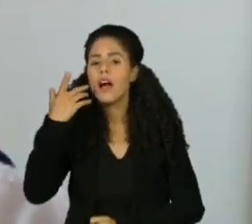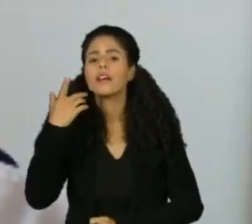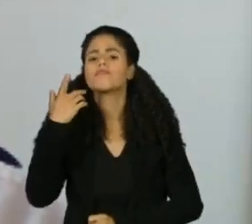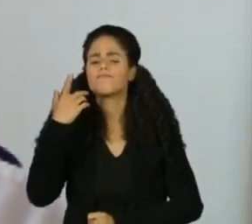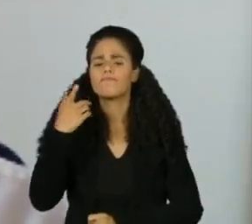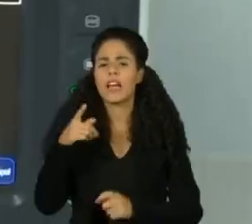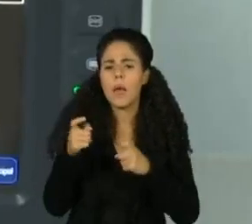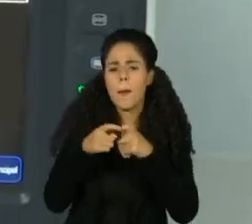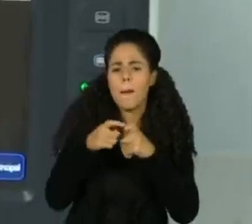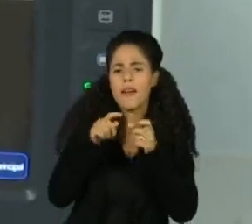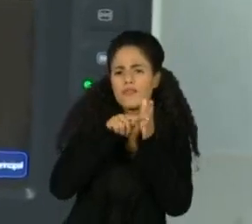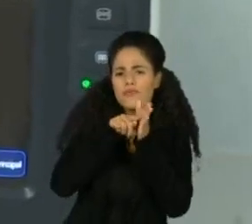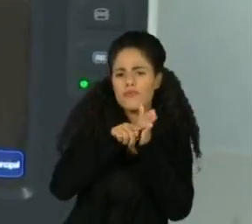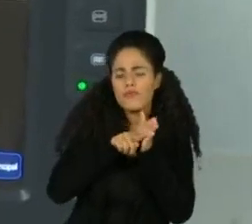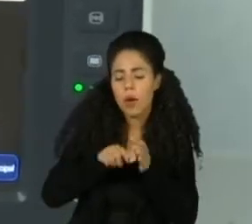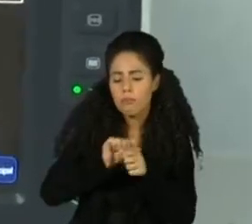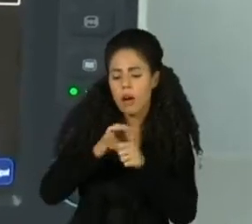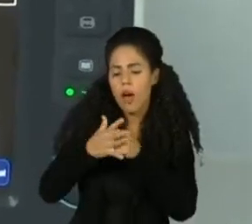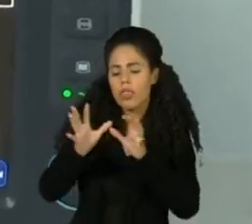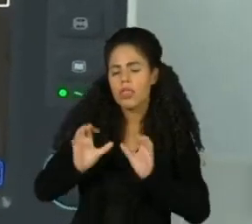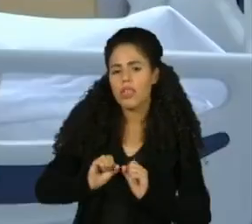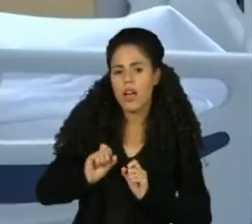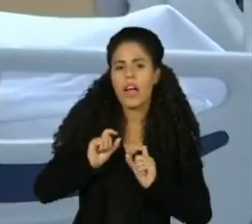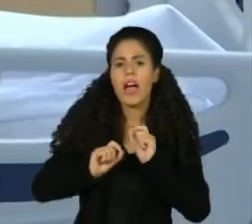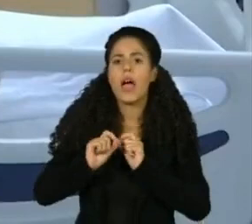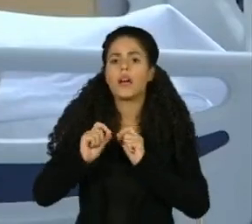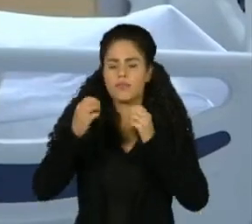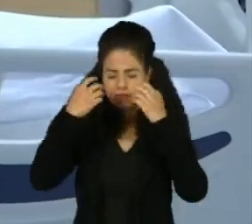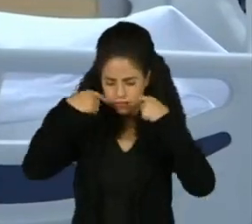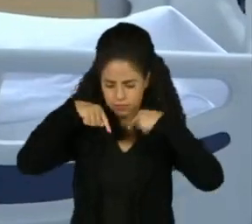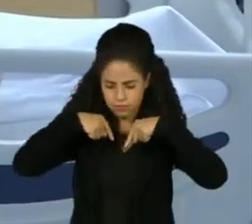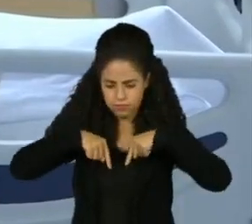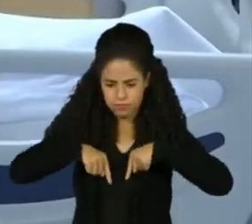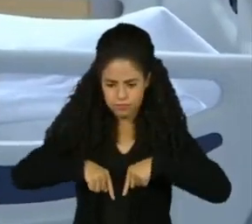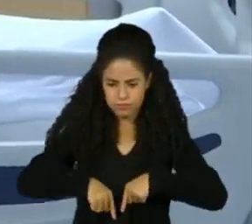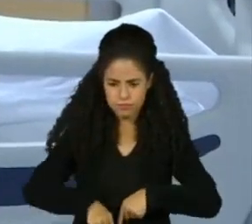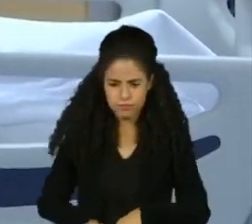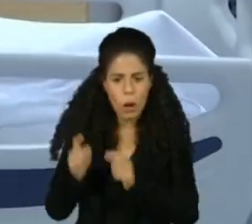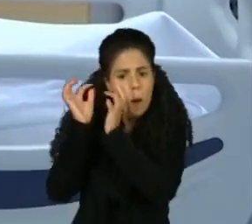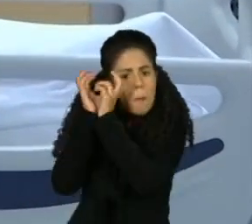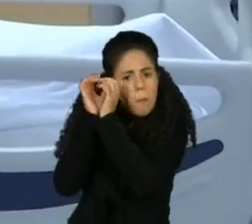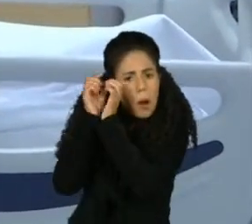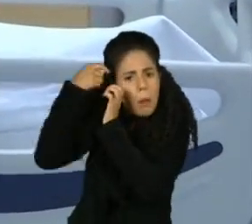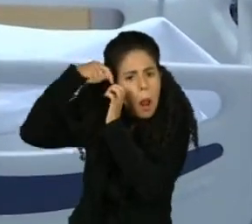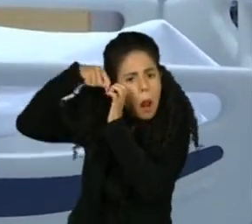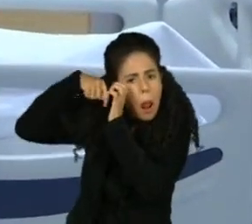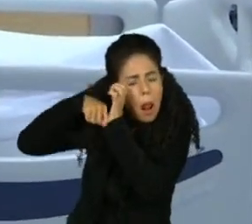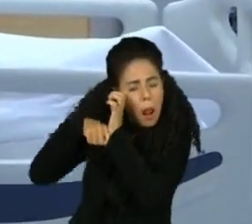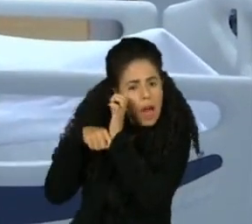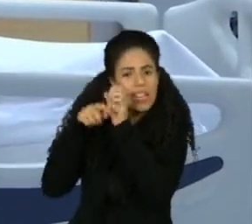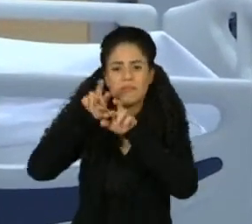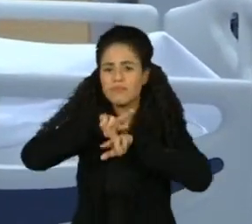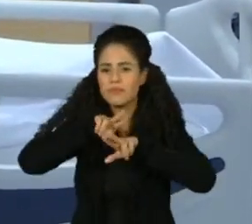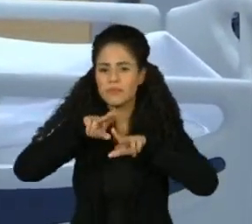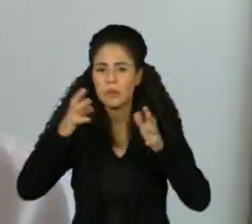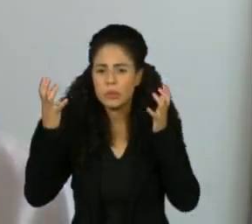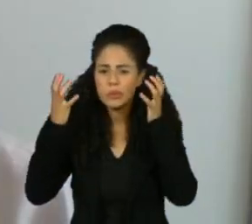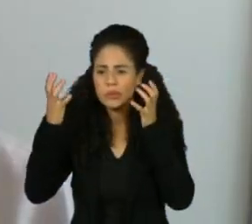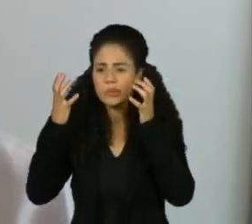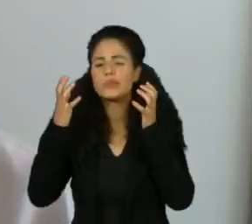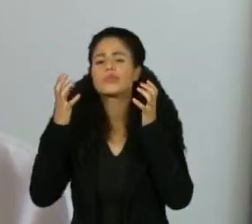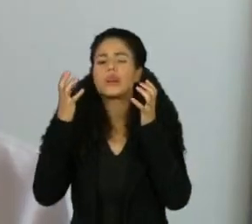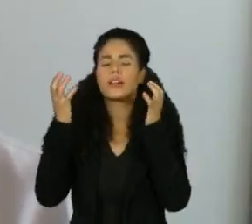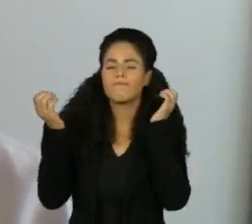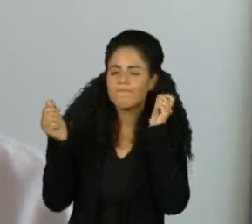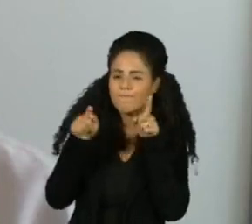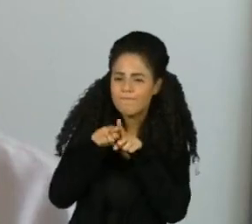neurologista, o coronavírus interfere nas vias celulares e neuronais, causando problemas cognitivos e psiquiátricos. O